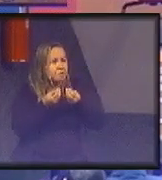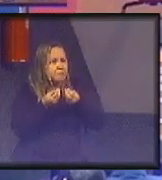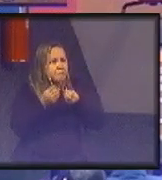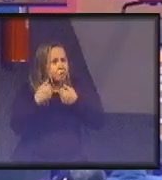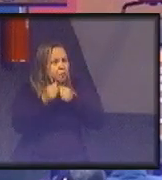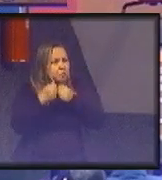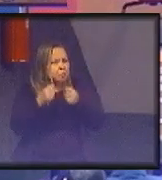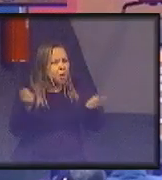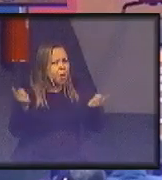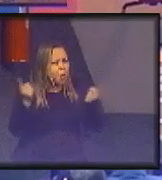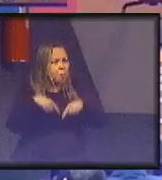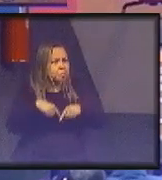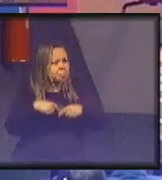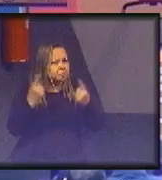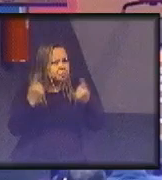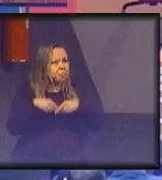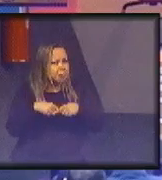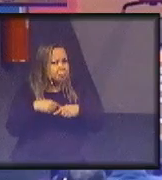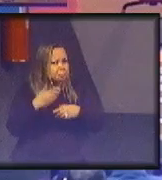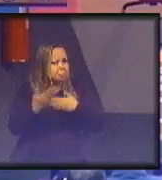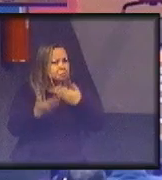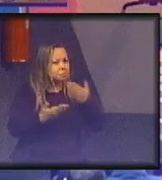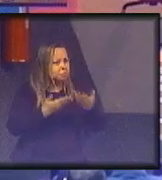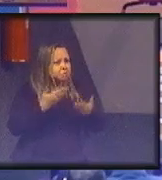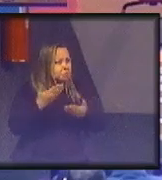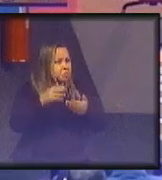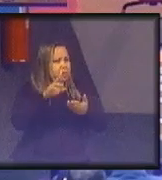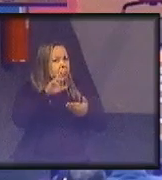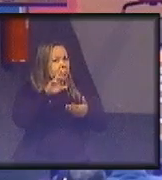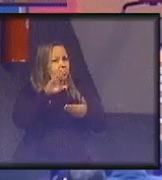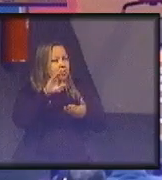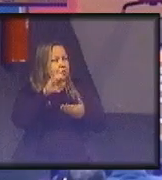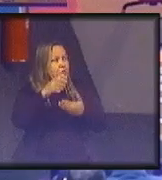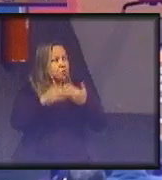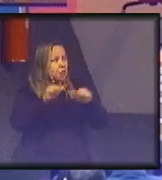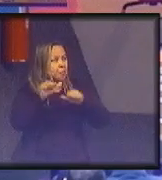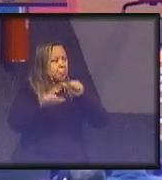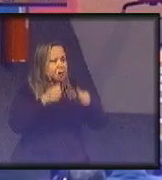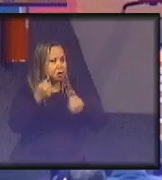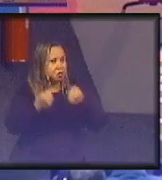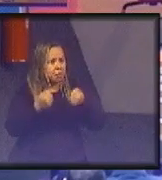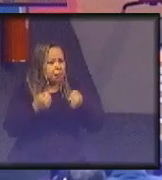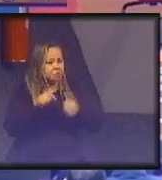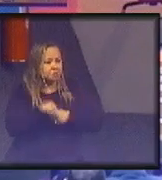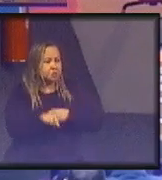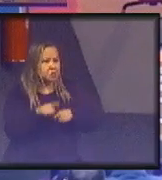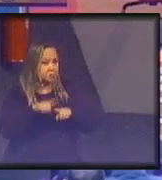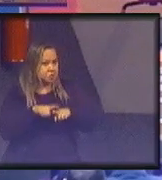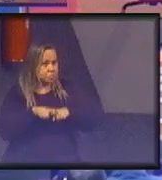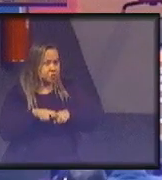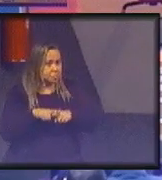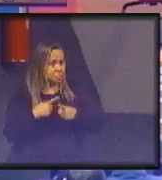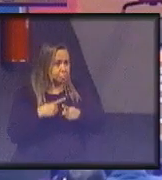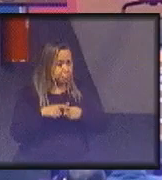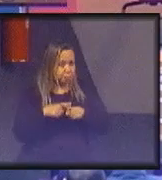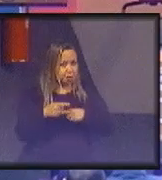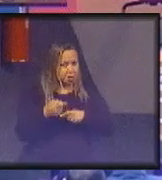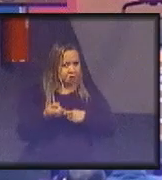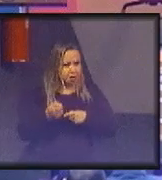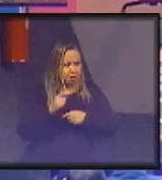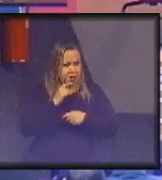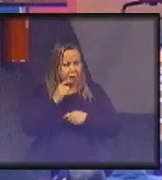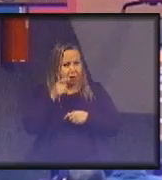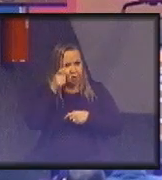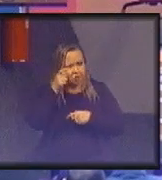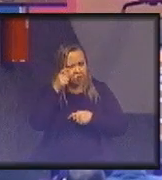em vez de levar três horas para casa, levava duas horas e quinze. Isso porque, inclusive, do ponto de vista com